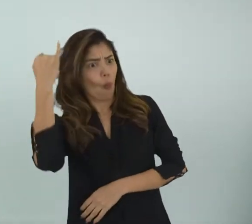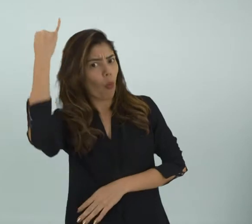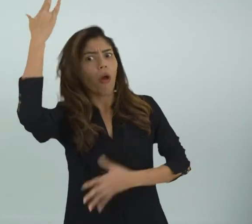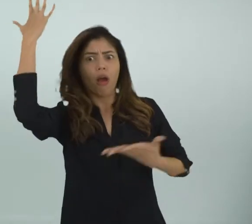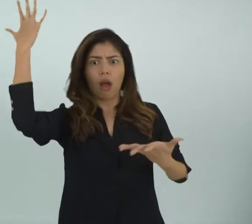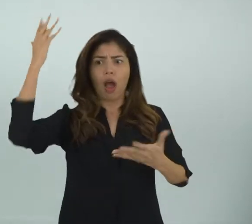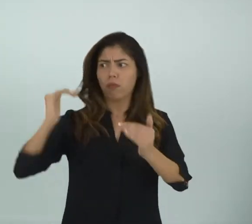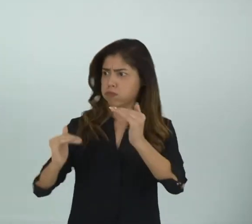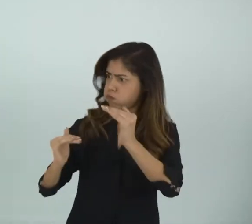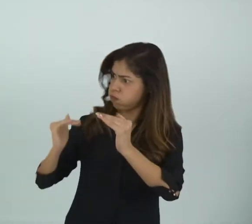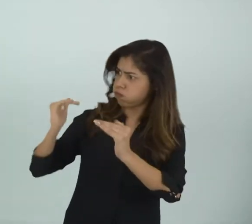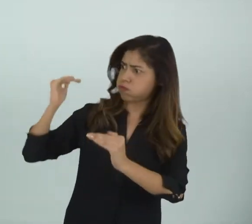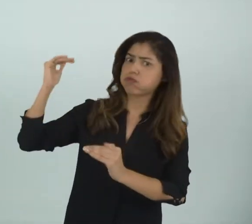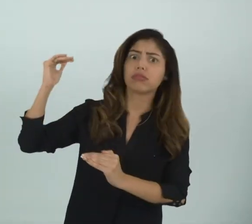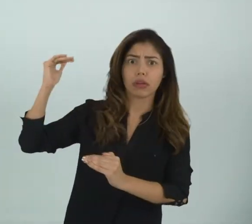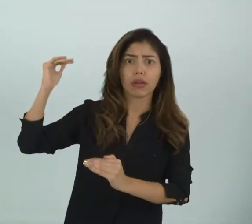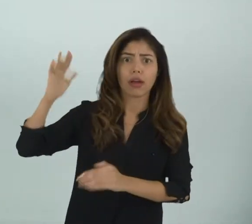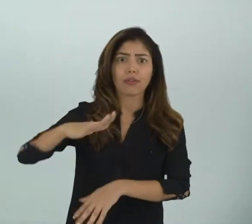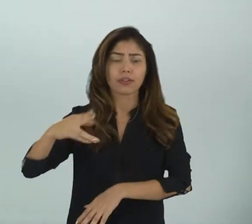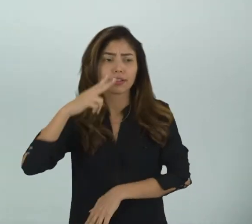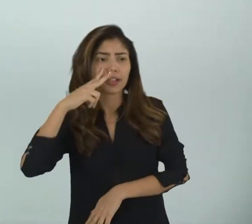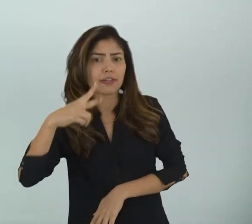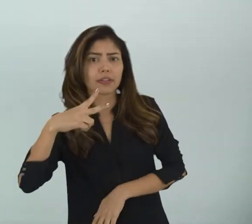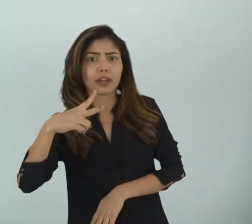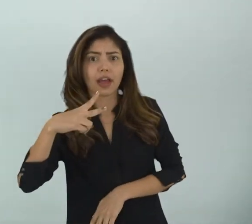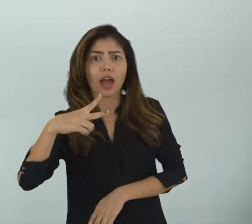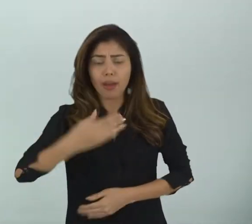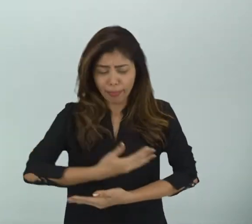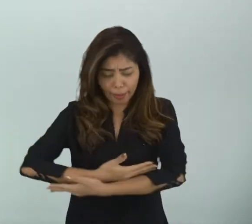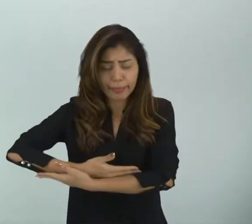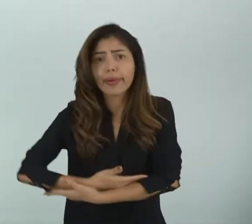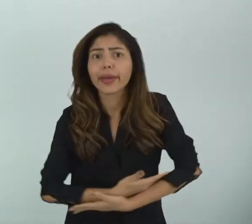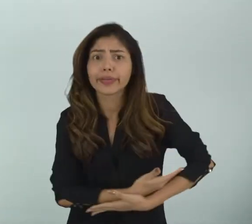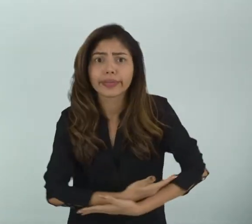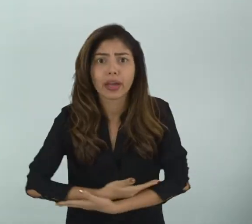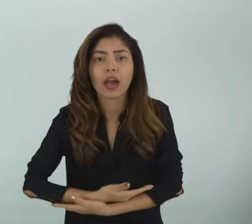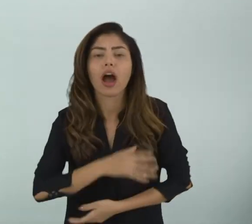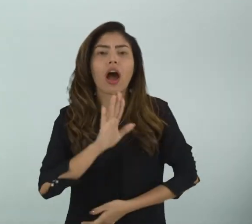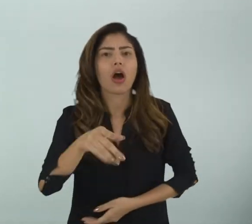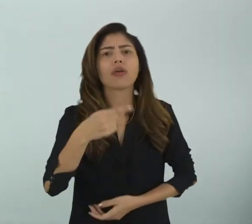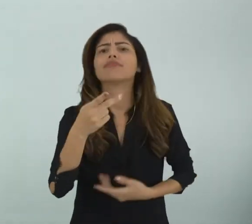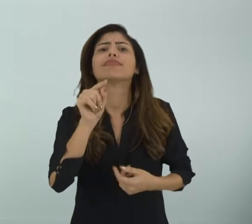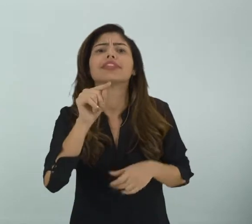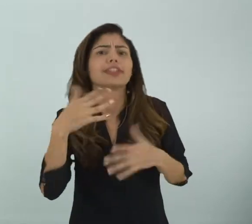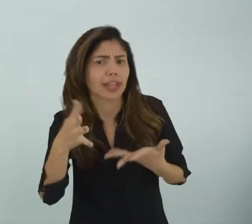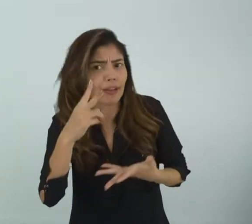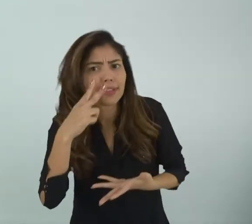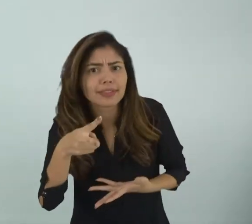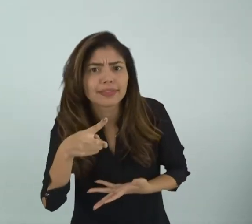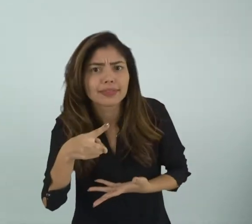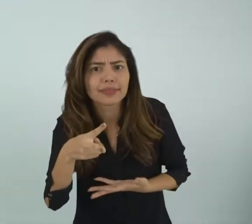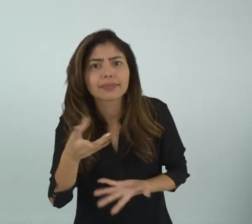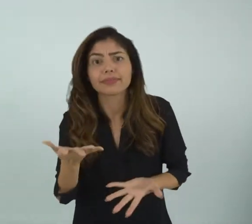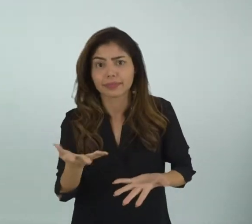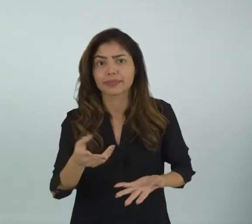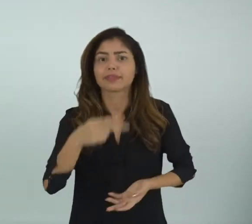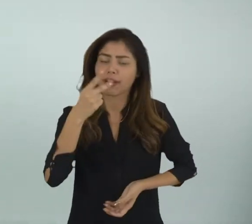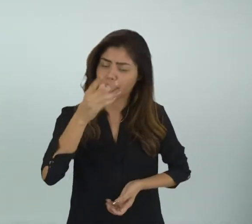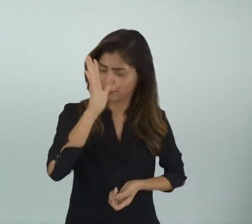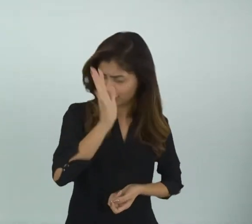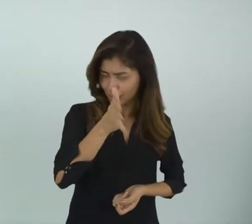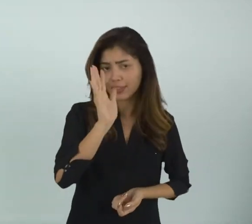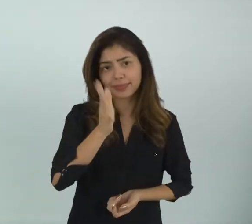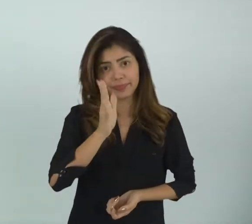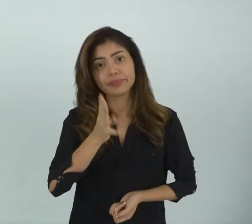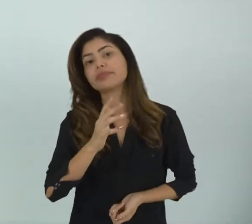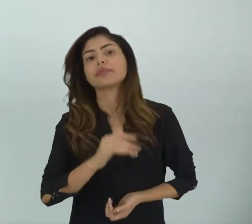cresceu tanto Quando eu te vi Tu era de colo Quantos já ouviram isso? Todos nós já ouvimos isso, né?